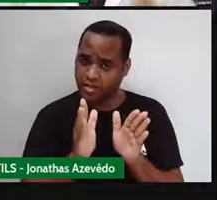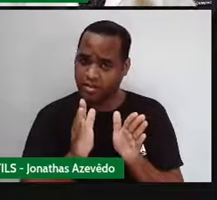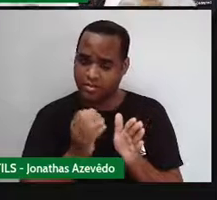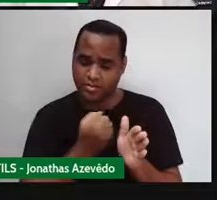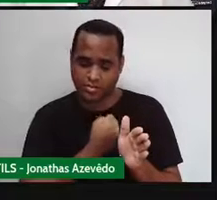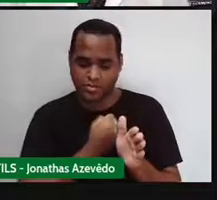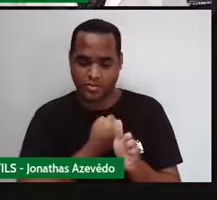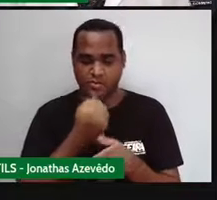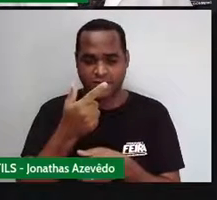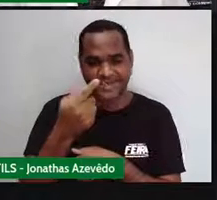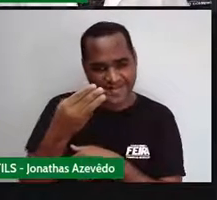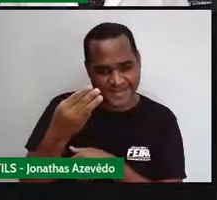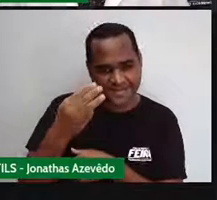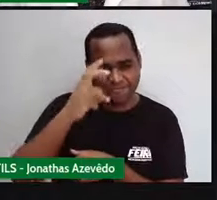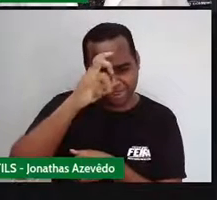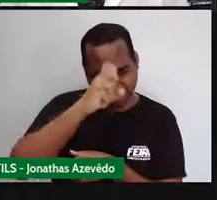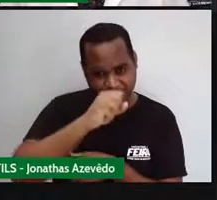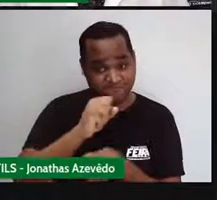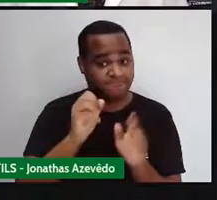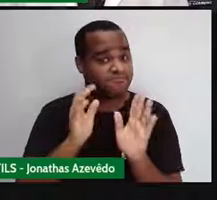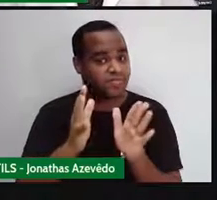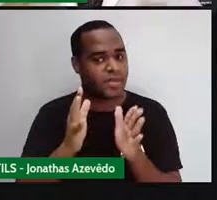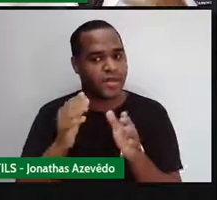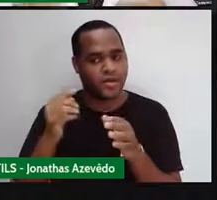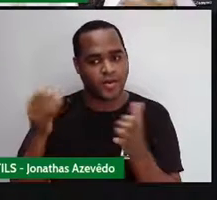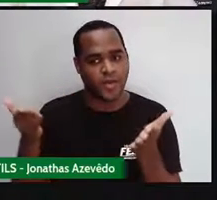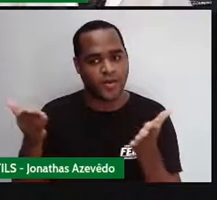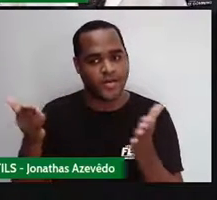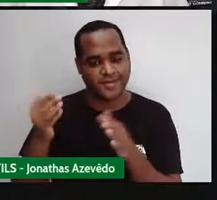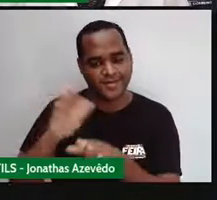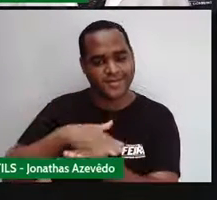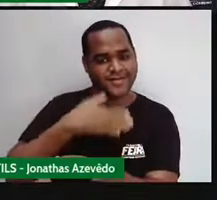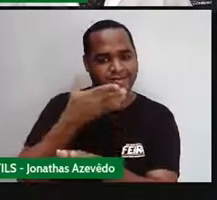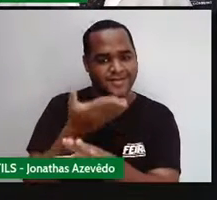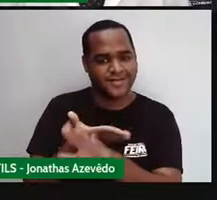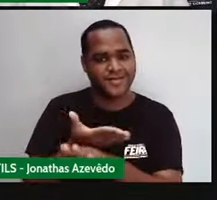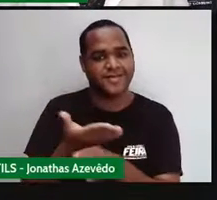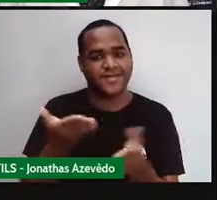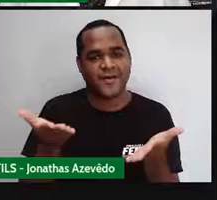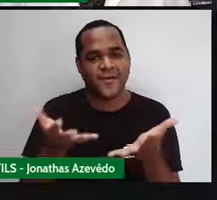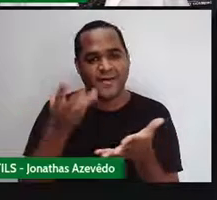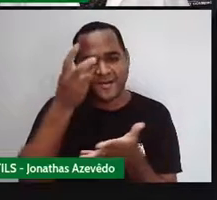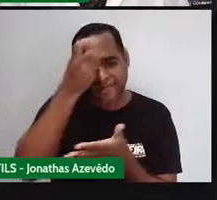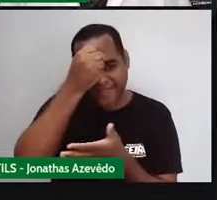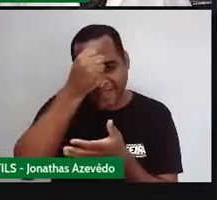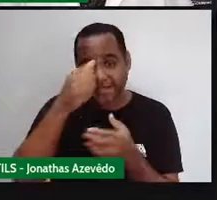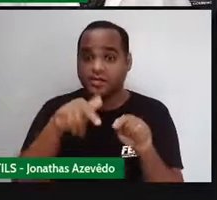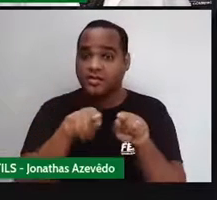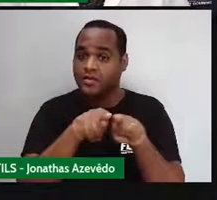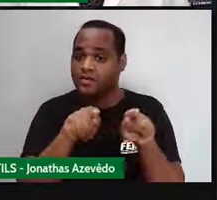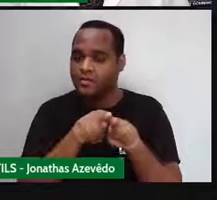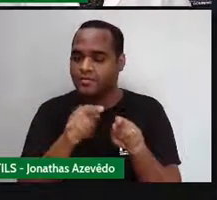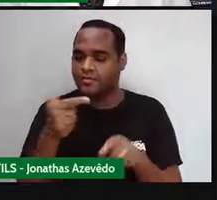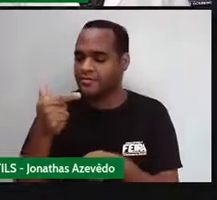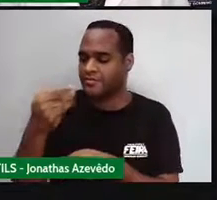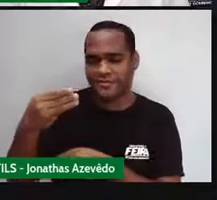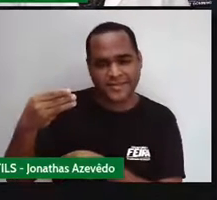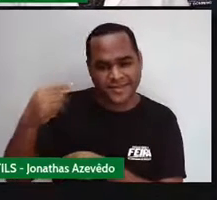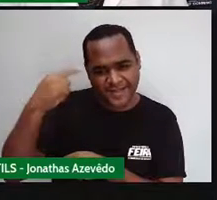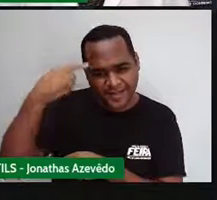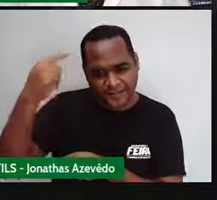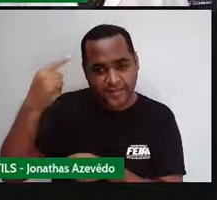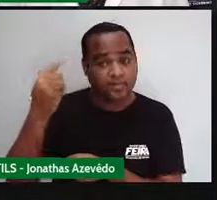número 23. Pois é, então vamos nos situar? Na aula 23, a gente começou